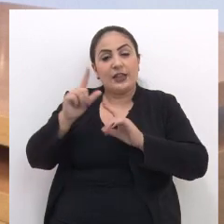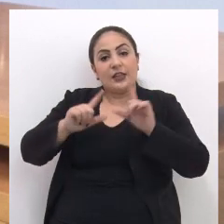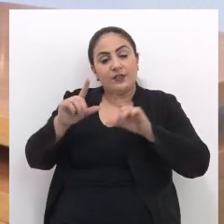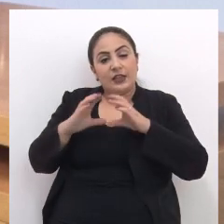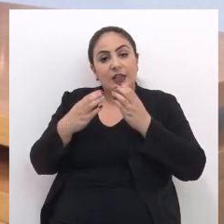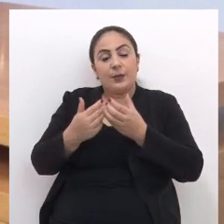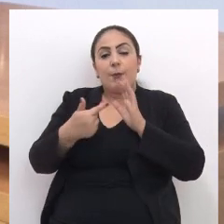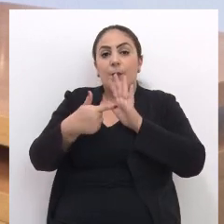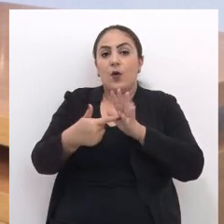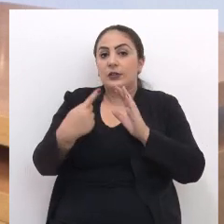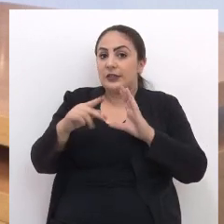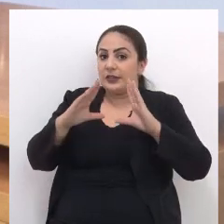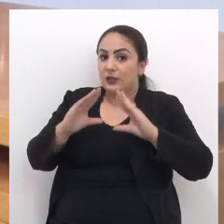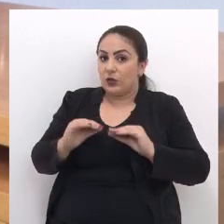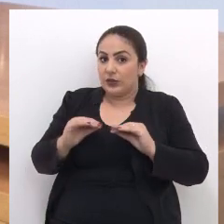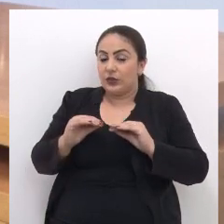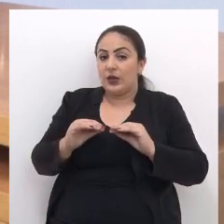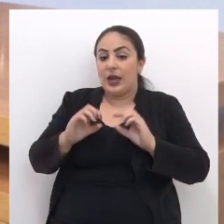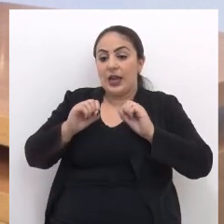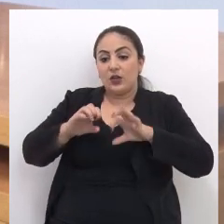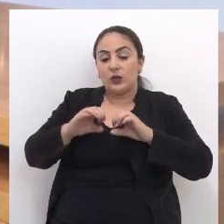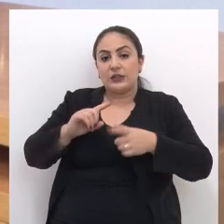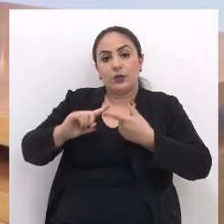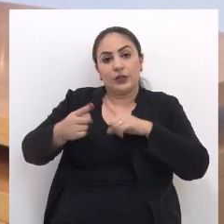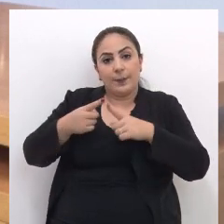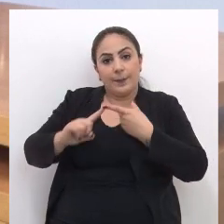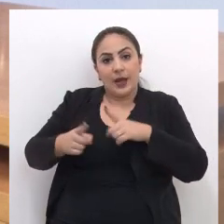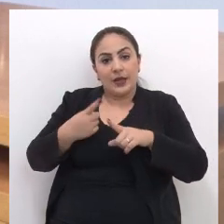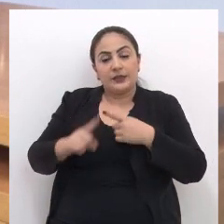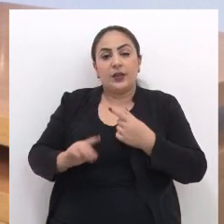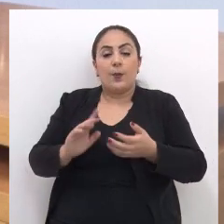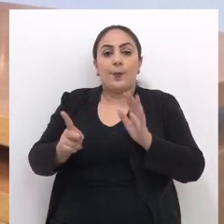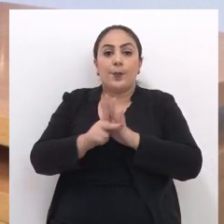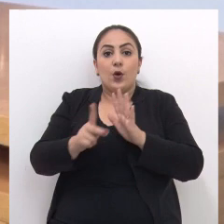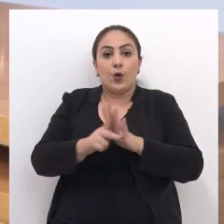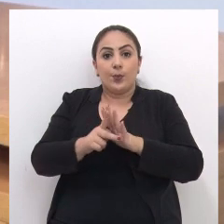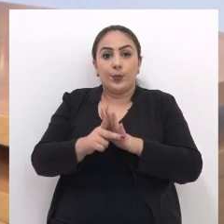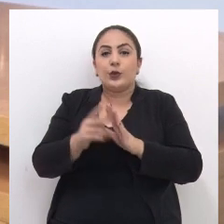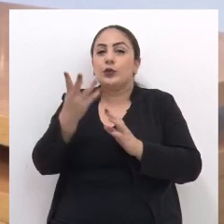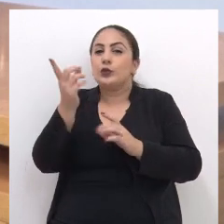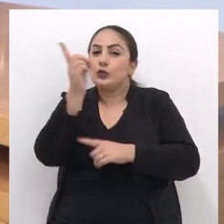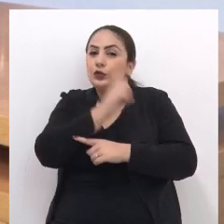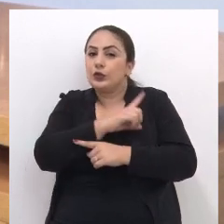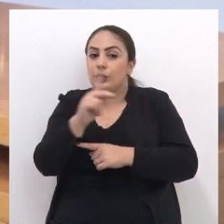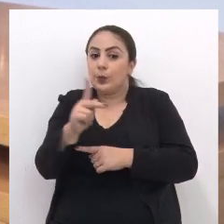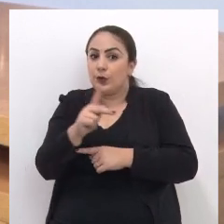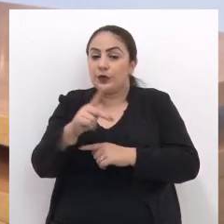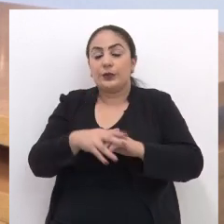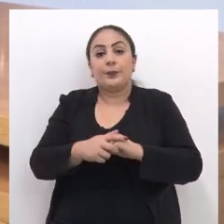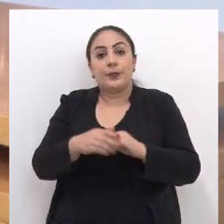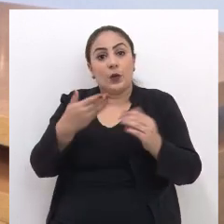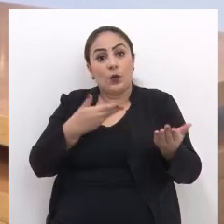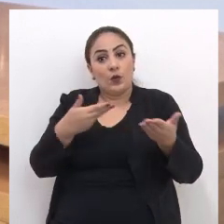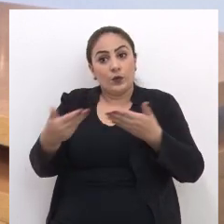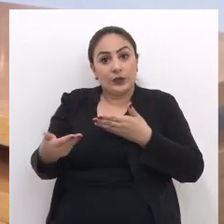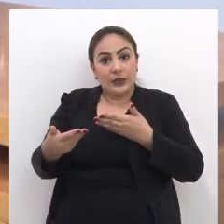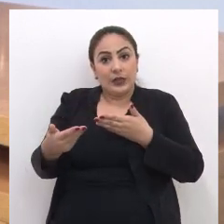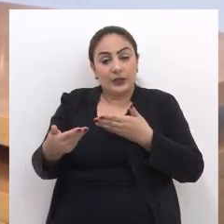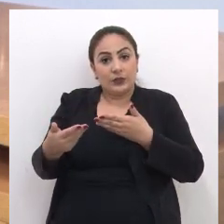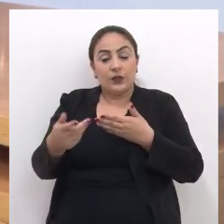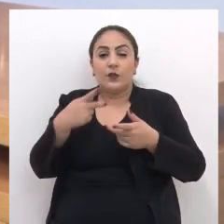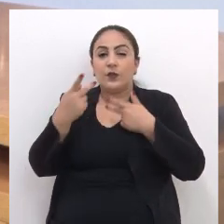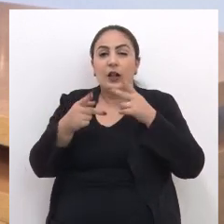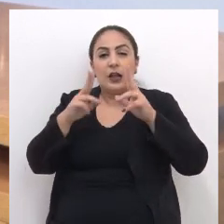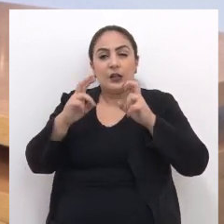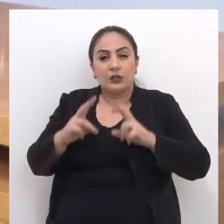TV Câmara Apresenta nesta noite O Educação e Debate Alusivo ao Dia do Professor Os convidados do